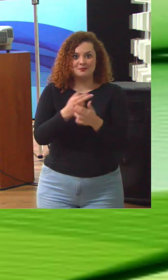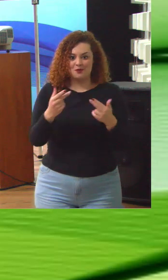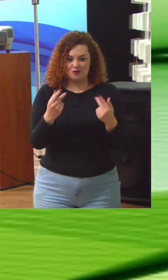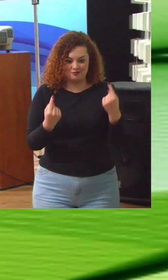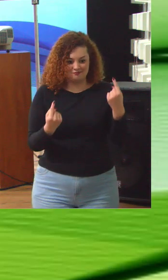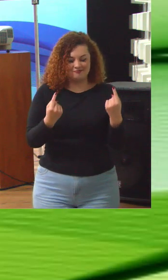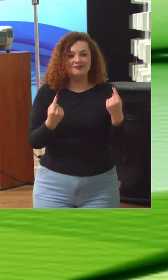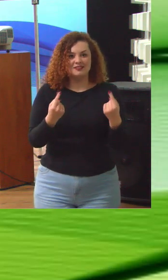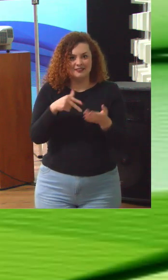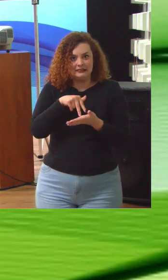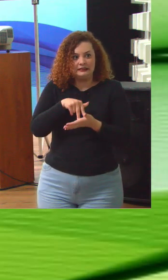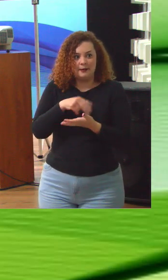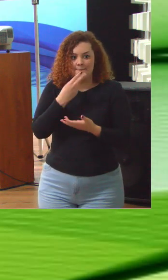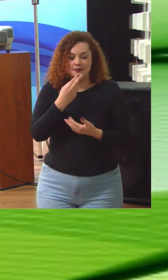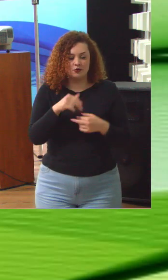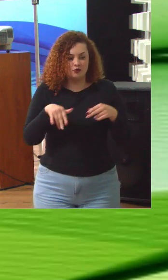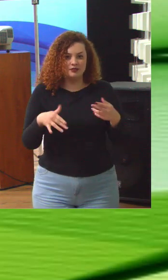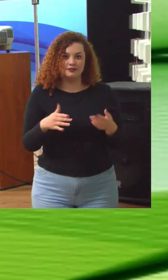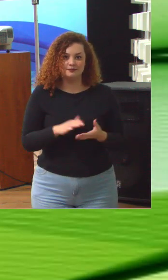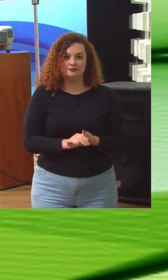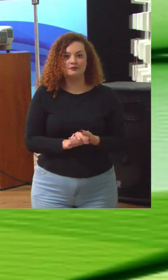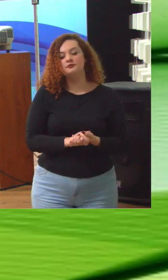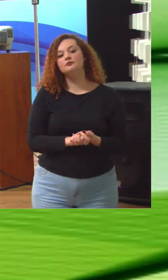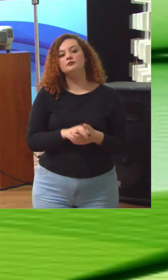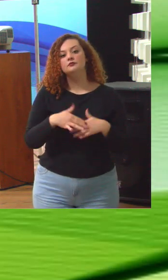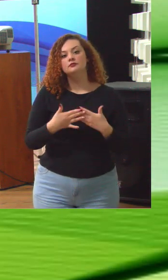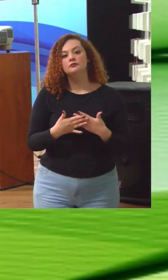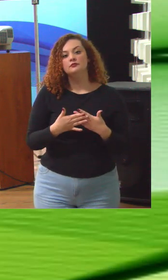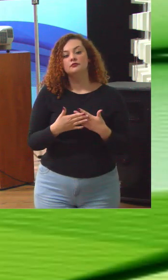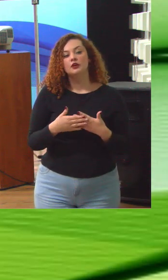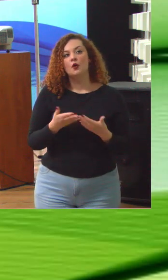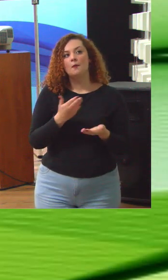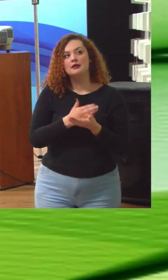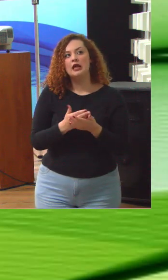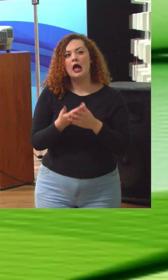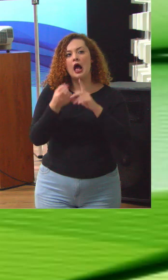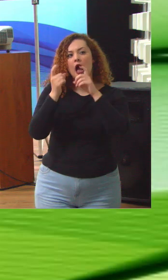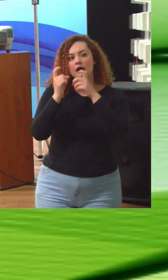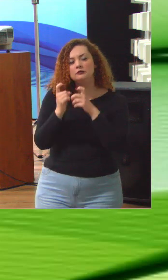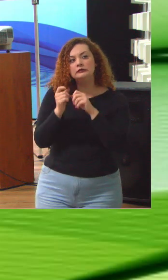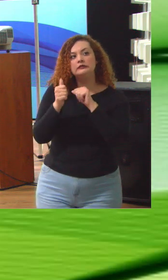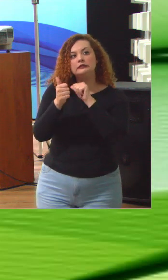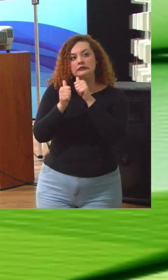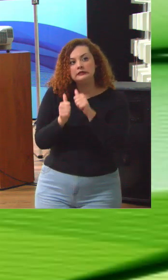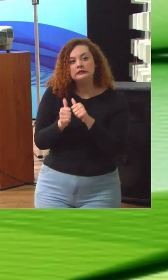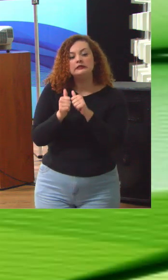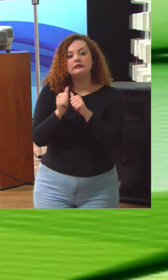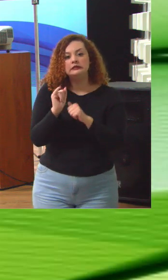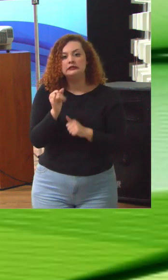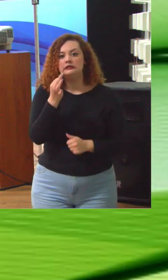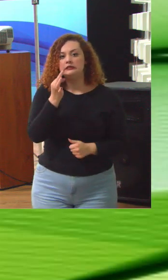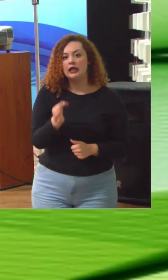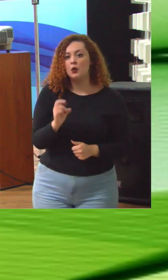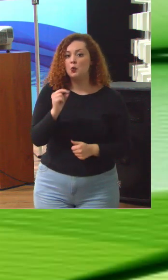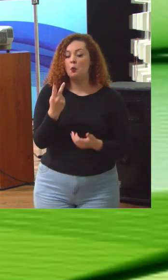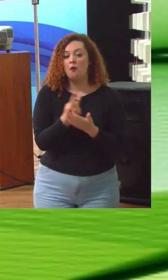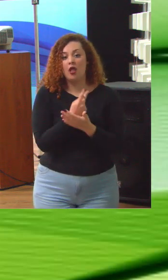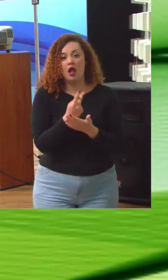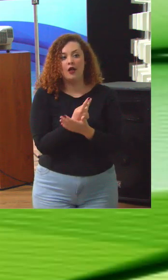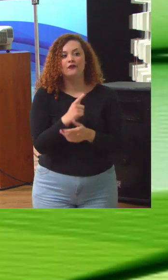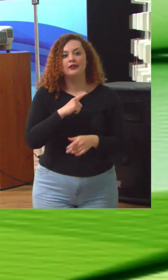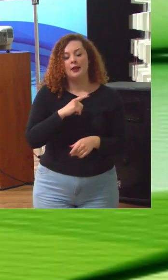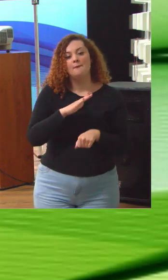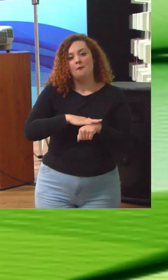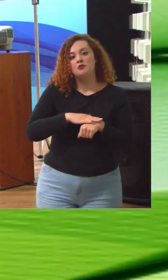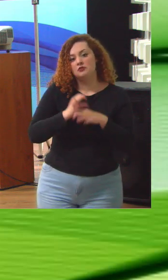maneira como a sua estrutura de governança foi feita e aí você tem que analisar se isso é adequado ou se não é haverá ocasião